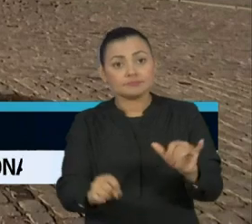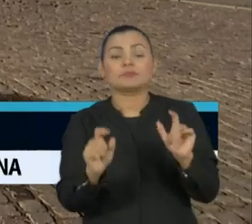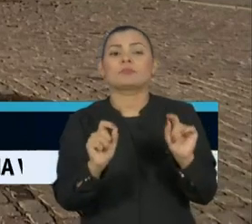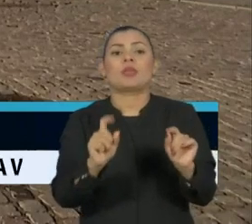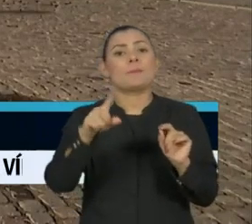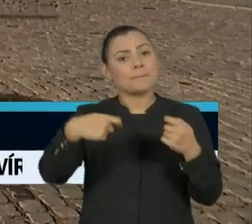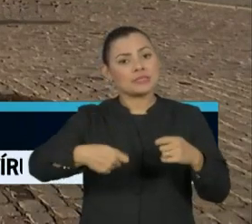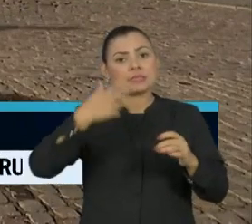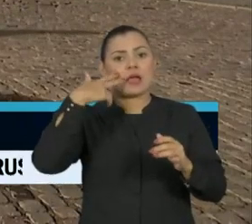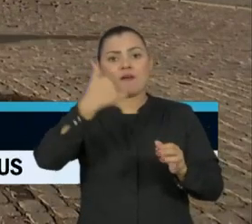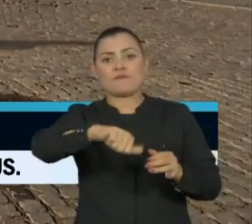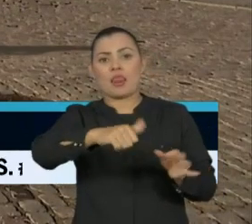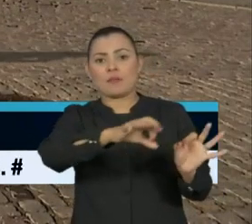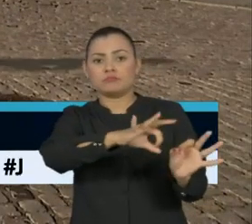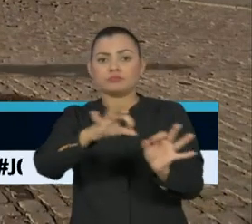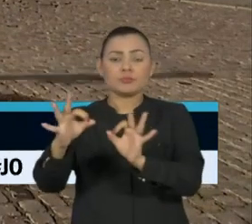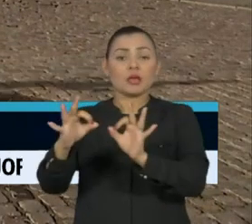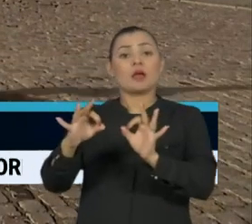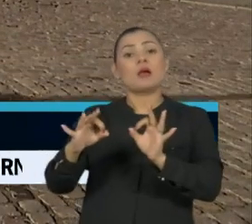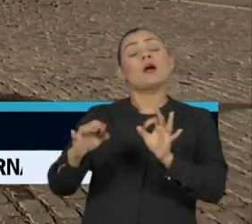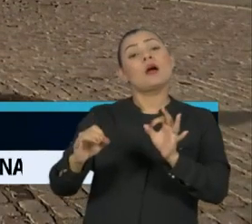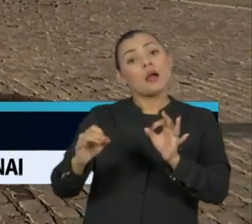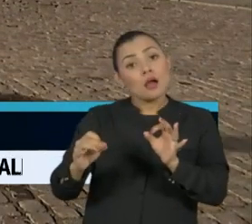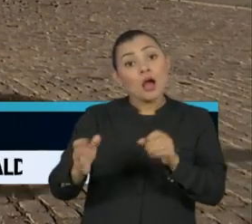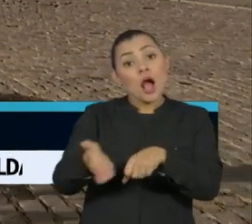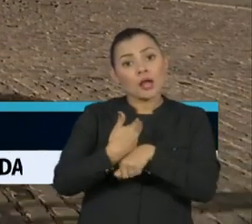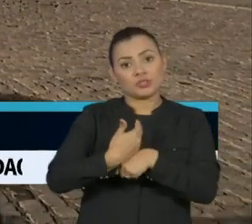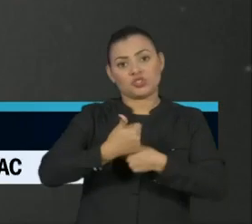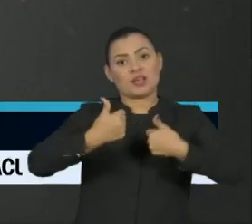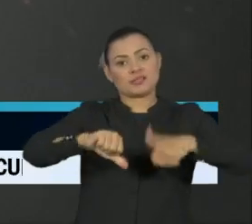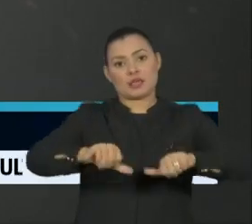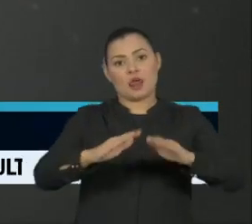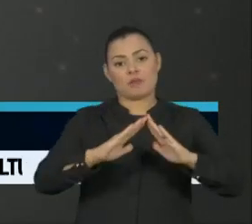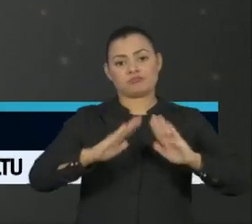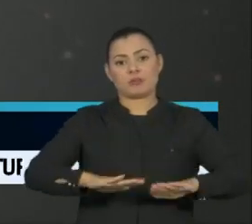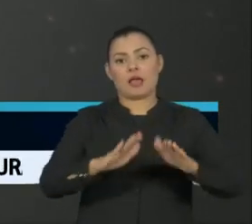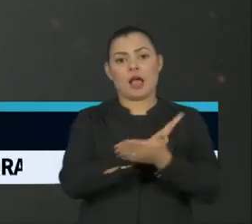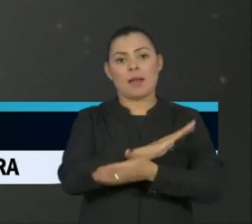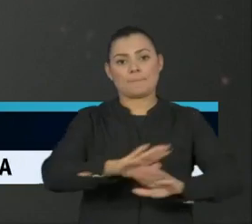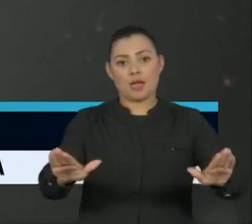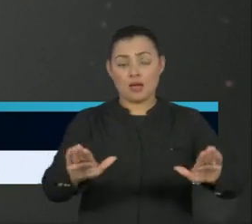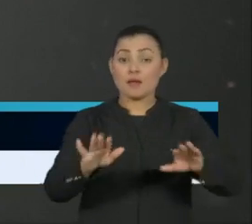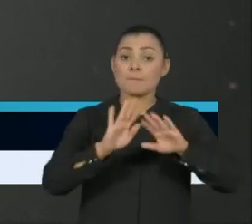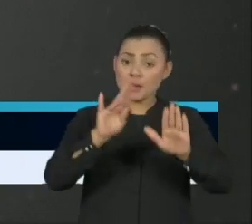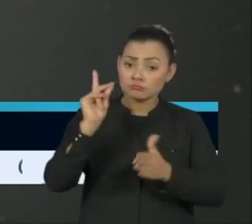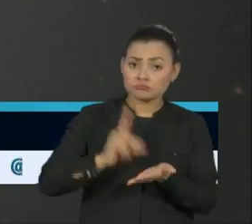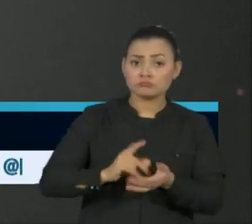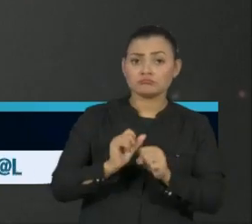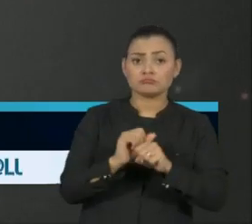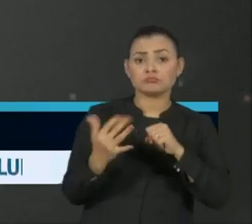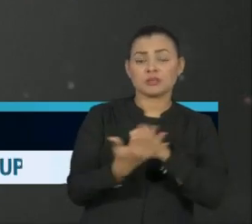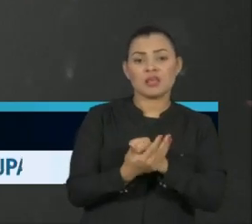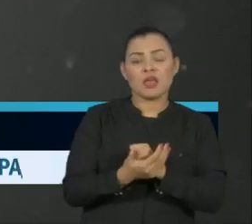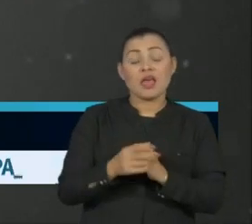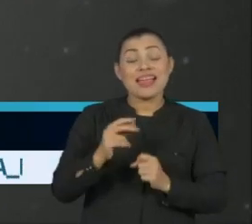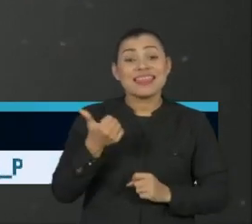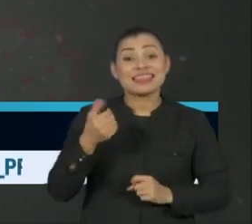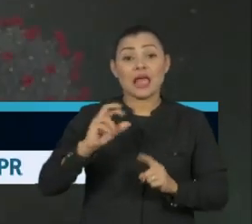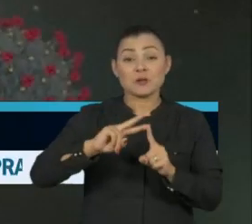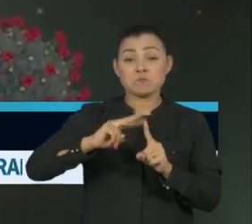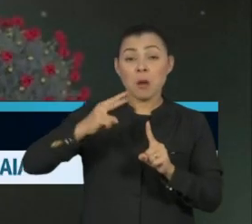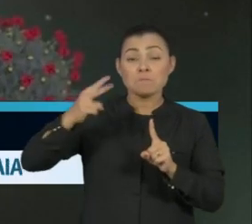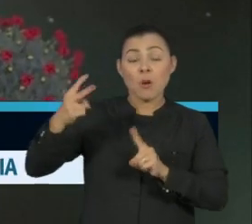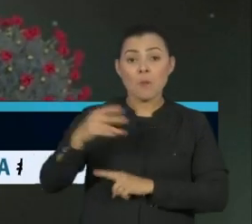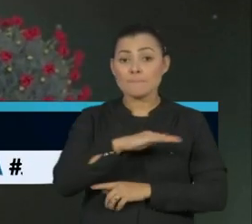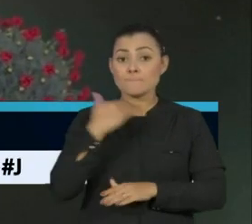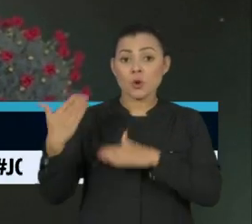devem ser analisados antes de suspender o confinamento. A entidade reforçou que o coronavírus é 10 vezes mais mortal